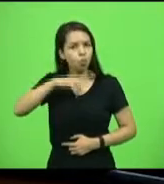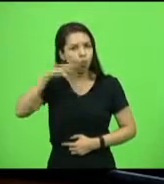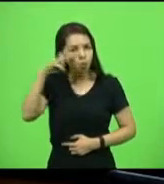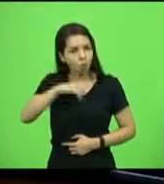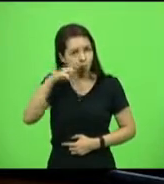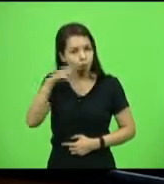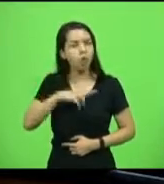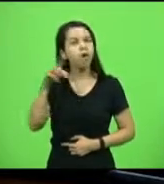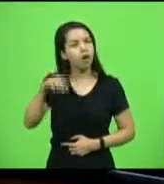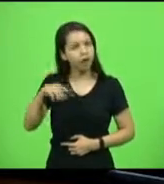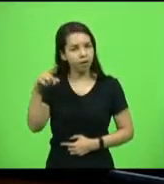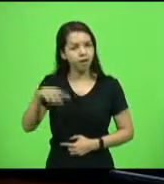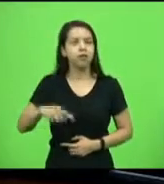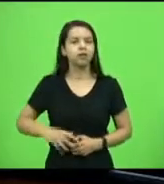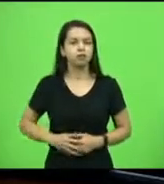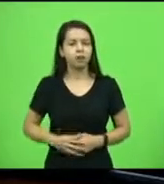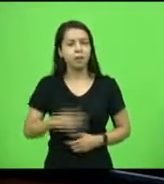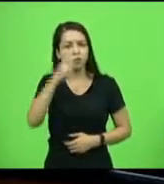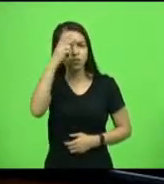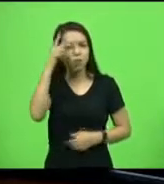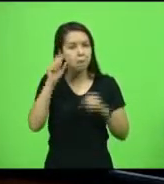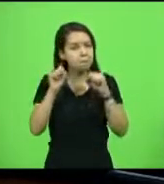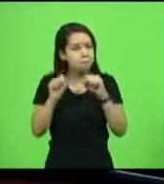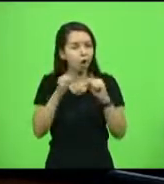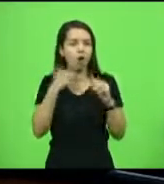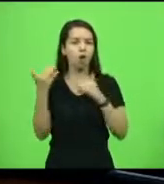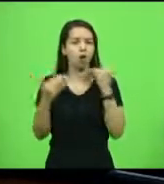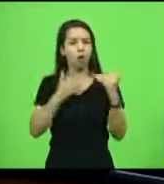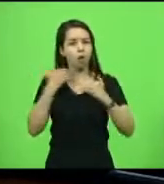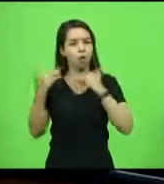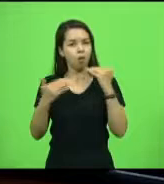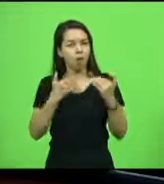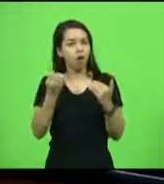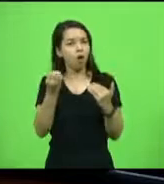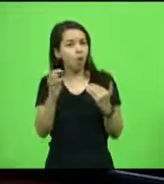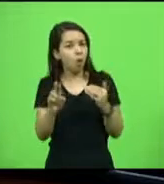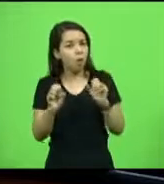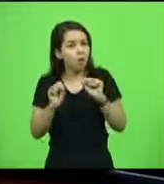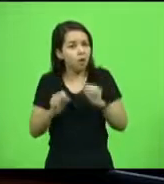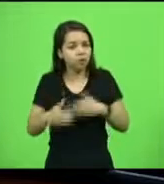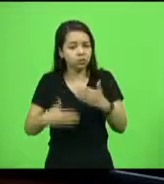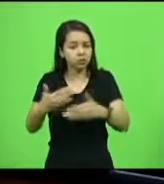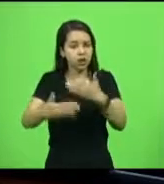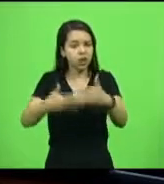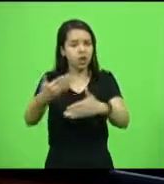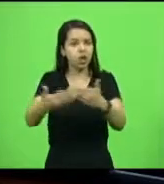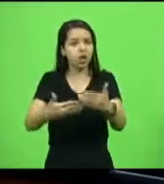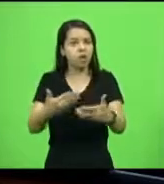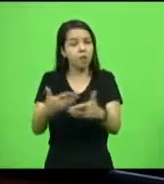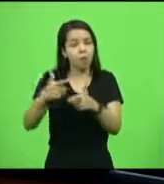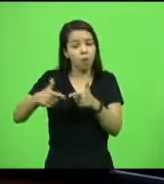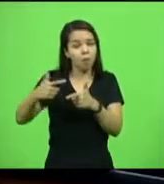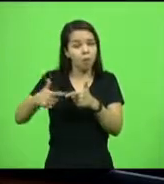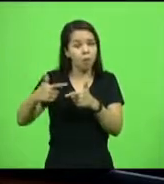Emergência. Pessoas podem perder a vida ou podem ficar com sequelas em função de uma questão